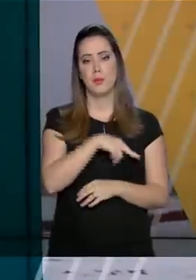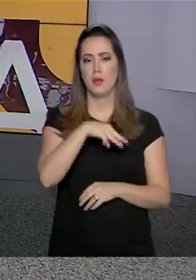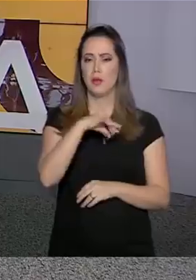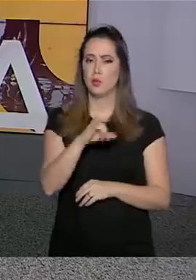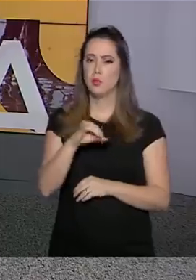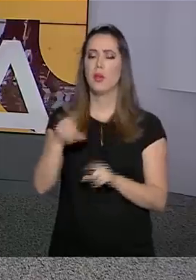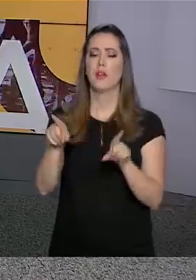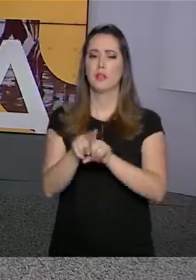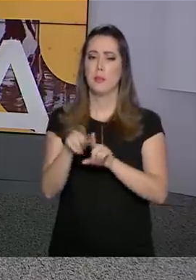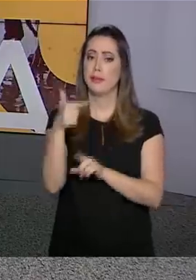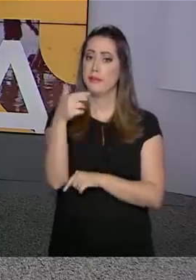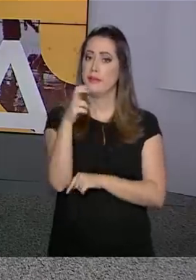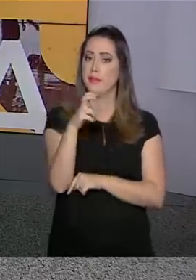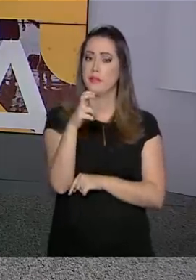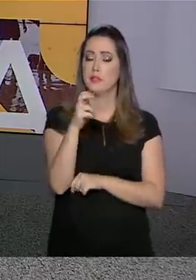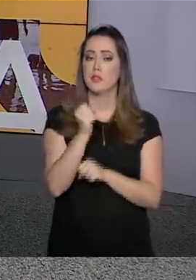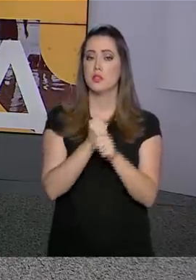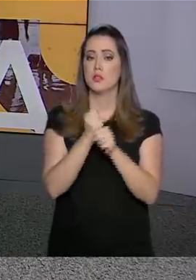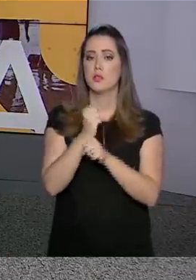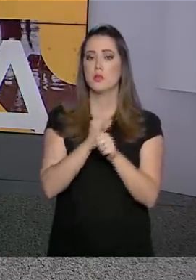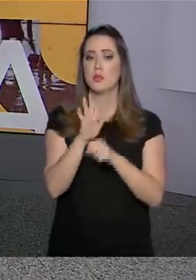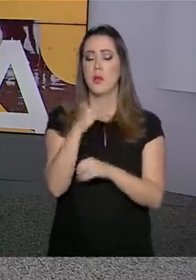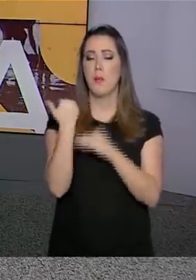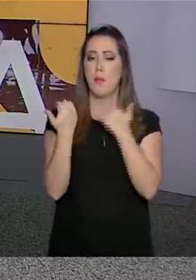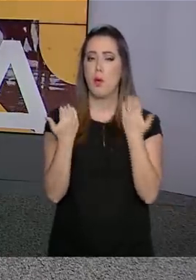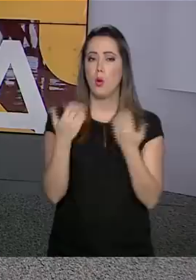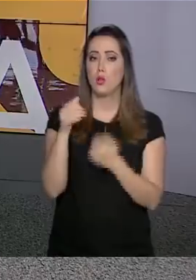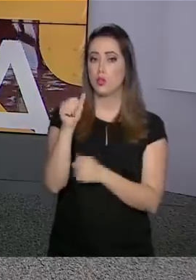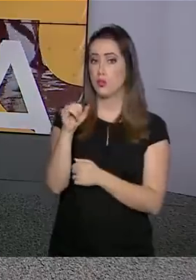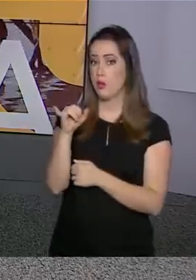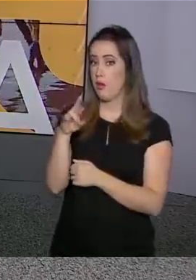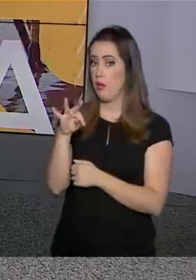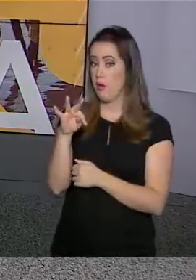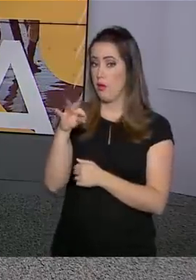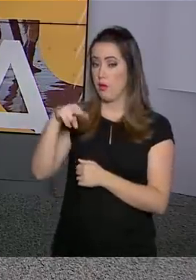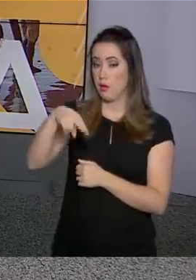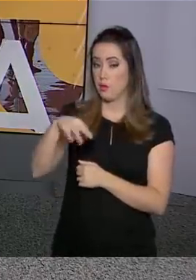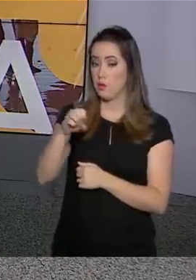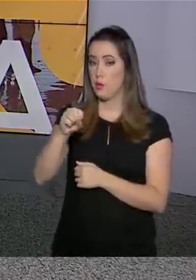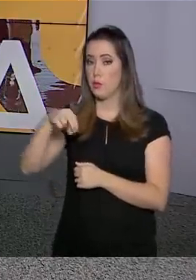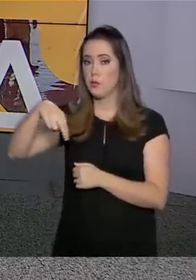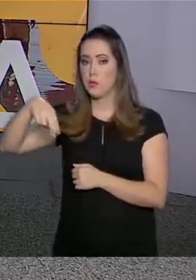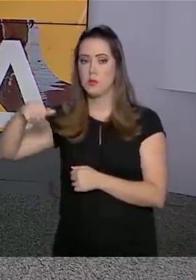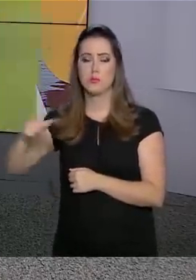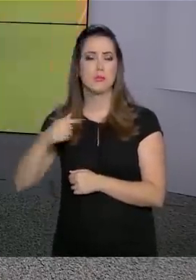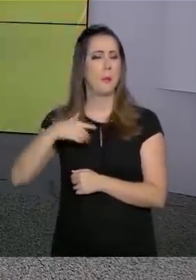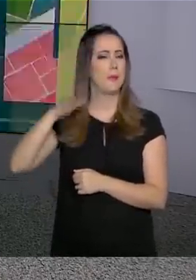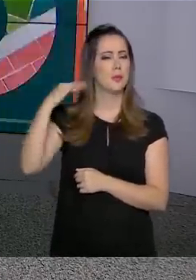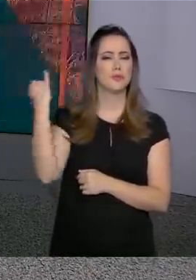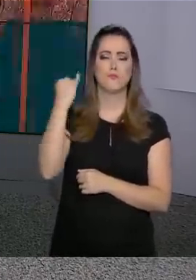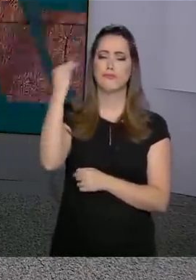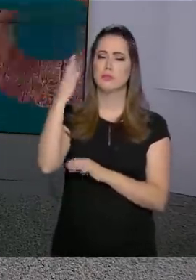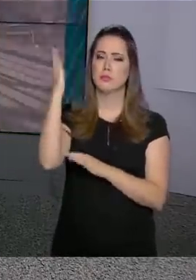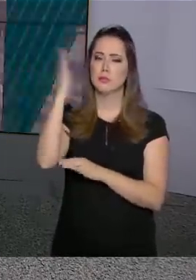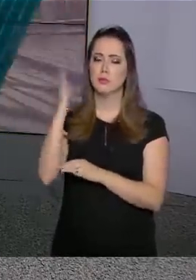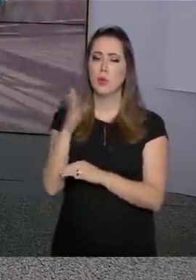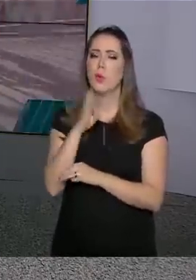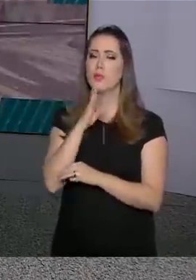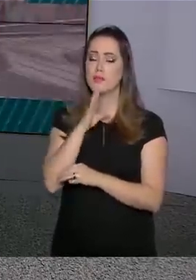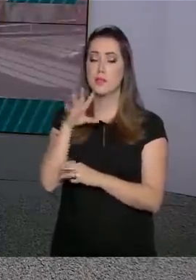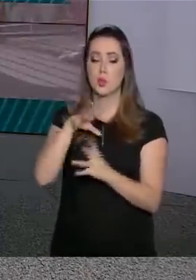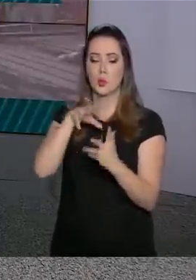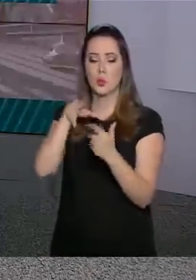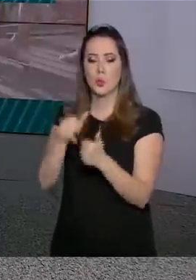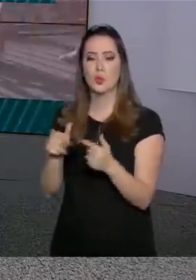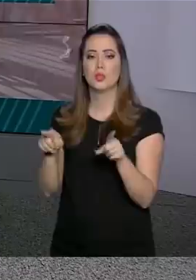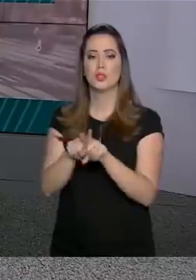marca também os 25 anos da morte de Ayrton Senna, um dos maiores ídolos brasileiros, respeitado inclusive em todo o mundo. E todos